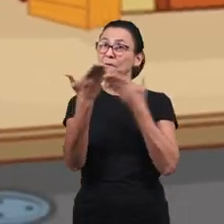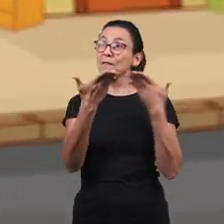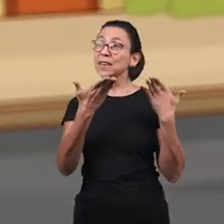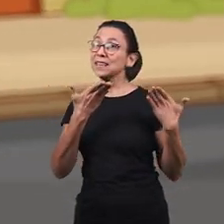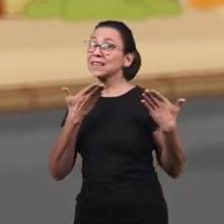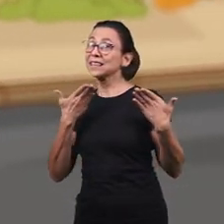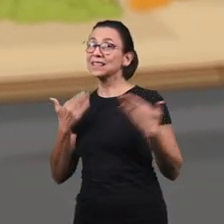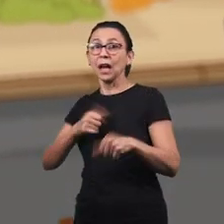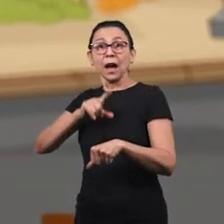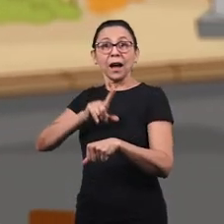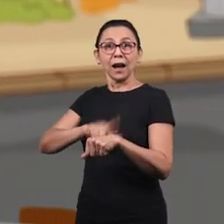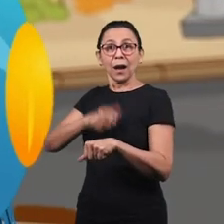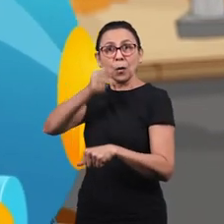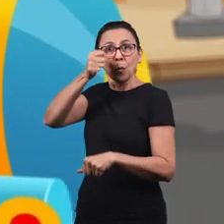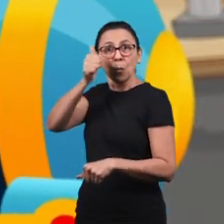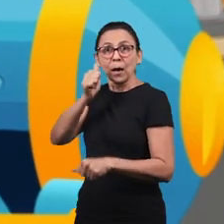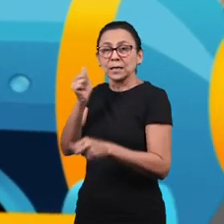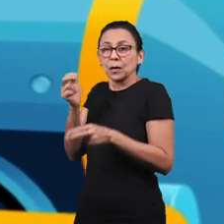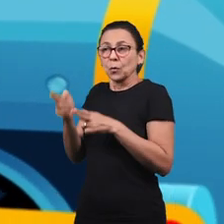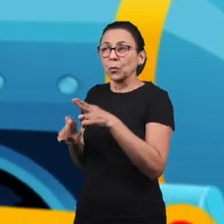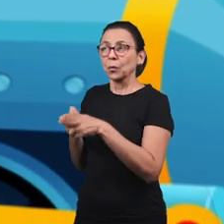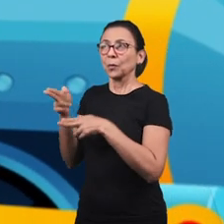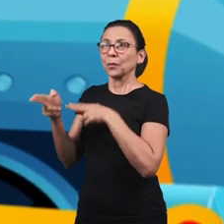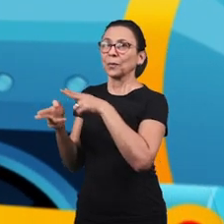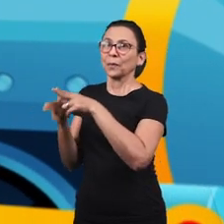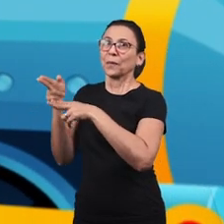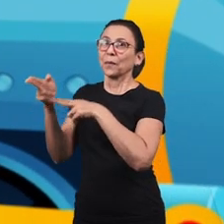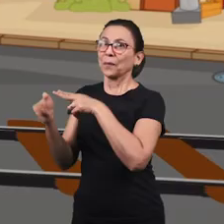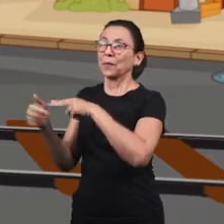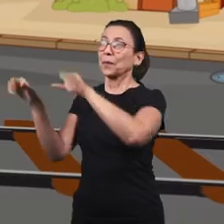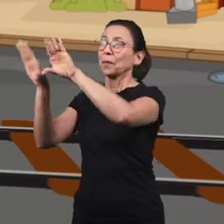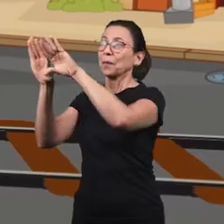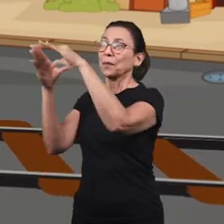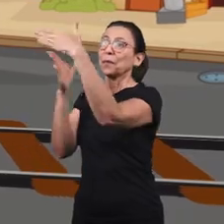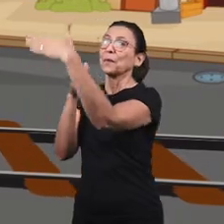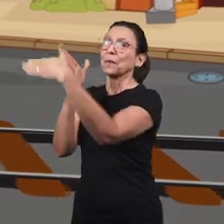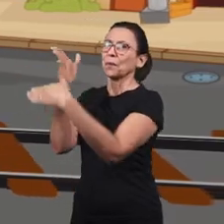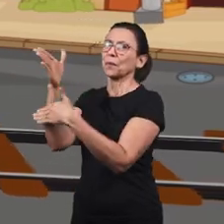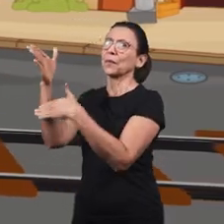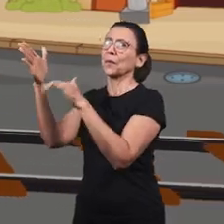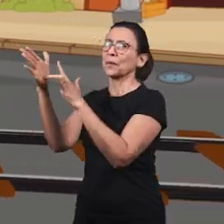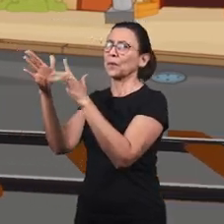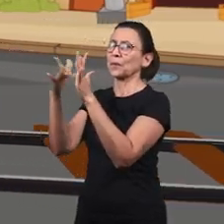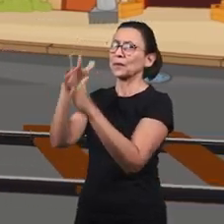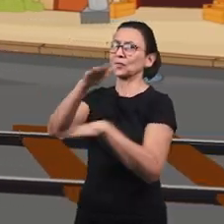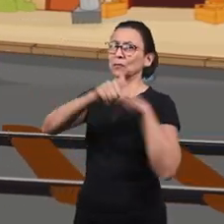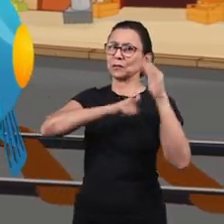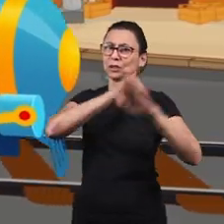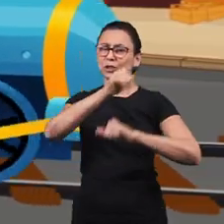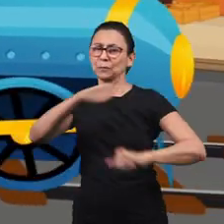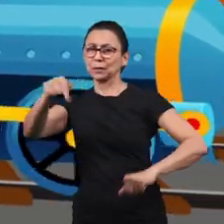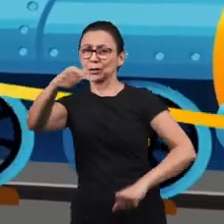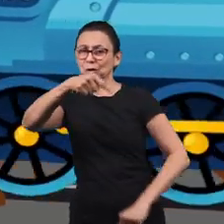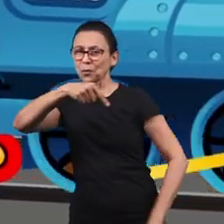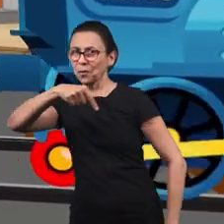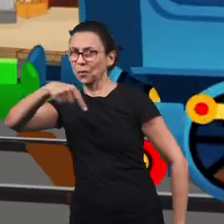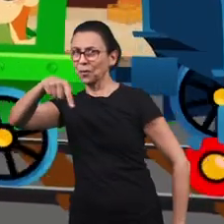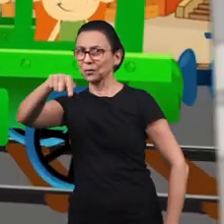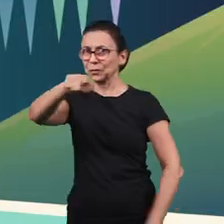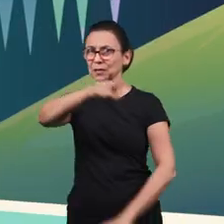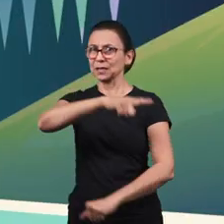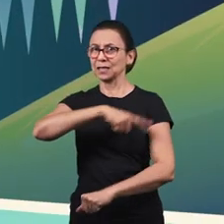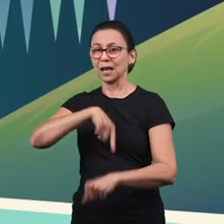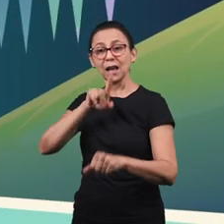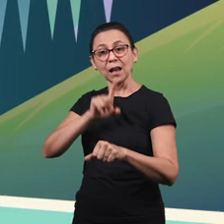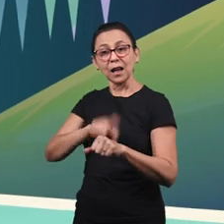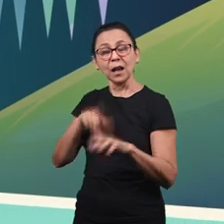sejam todos Para o trem que parte já Entrada para a pátria Jesus a todos já